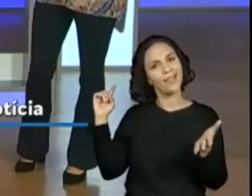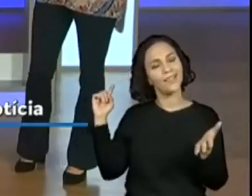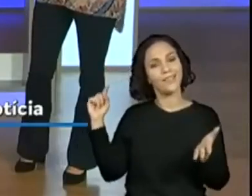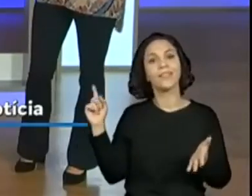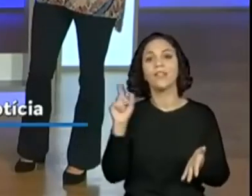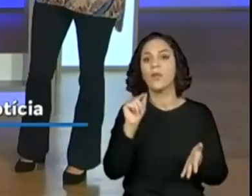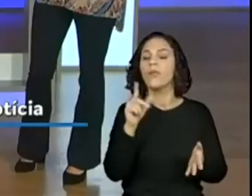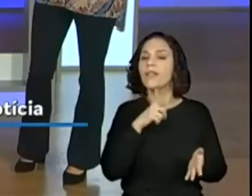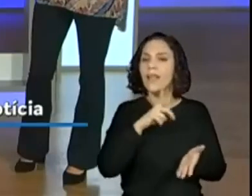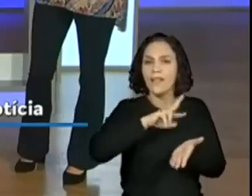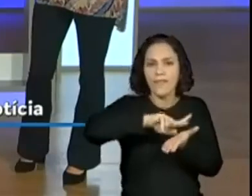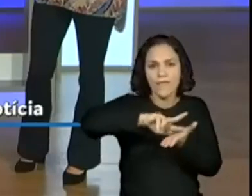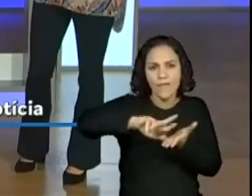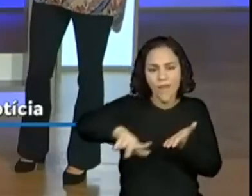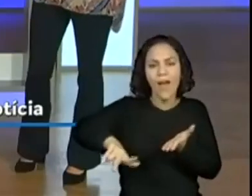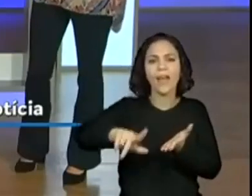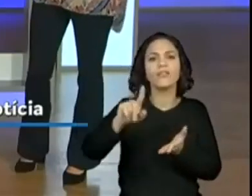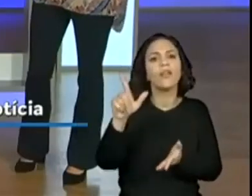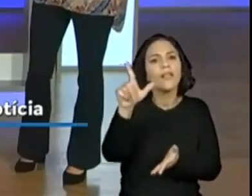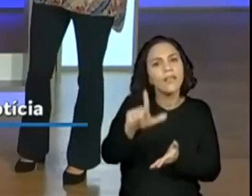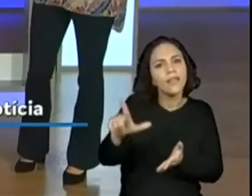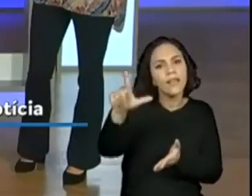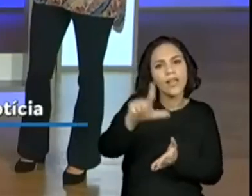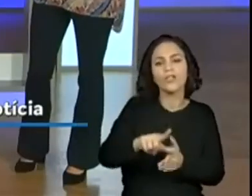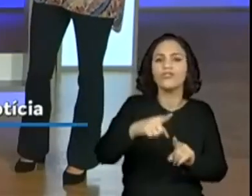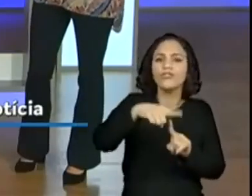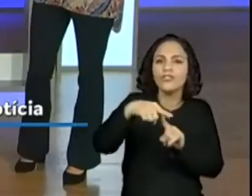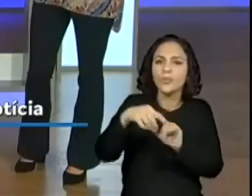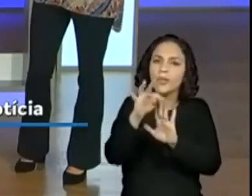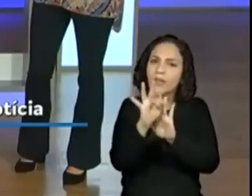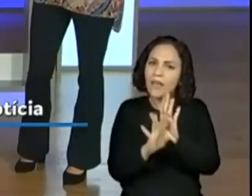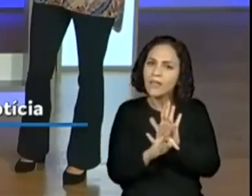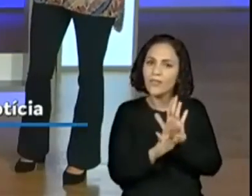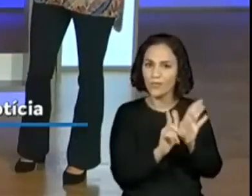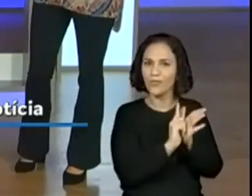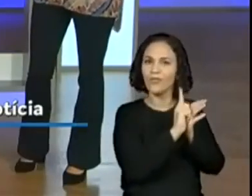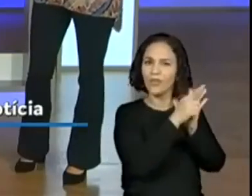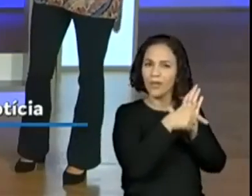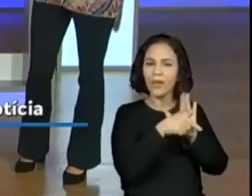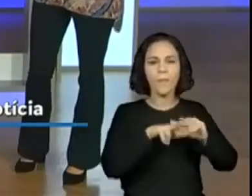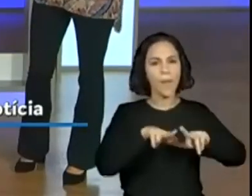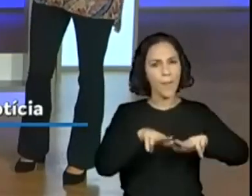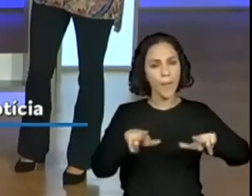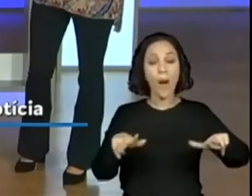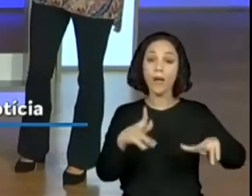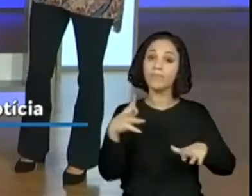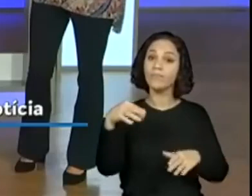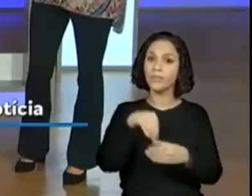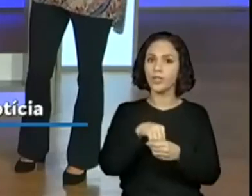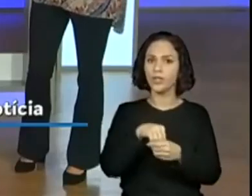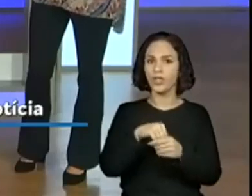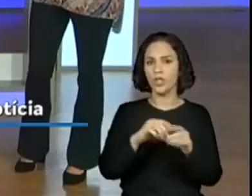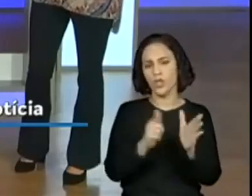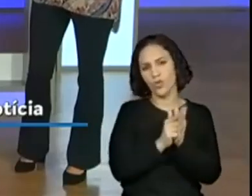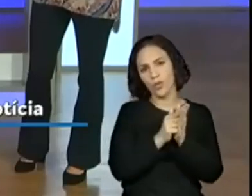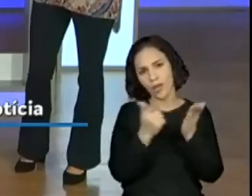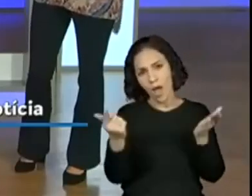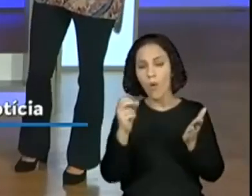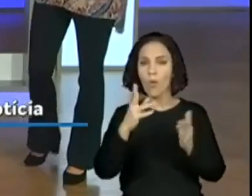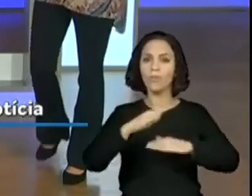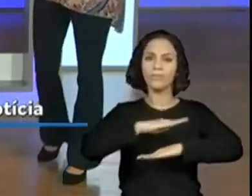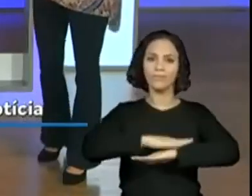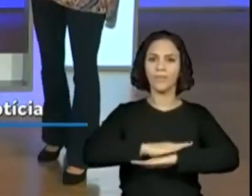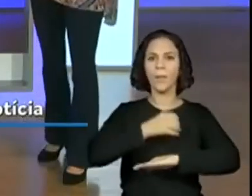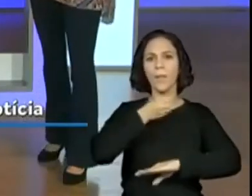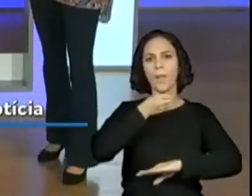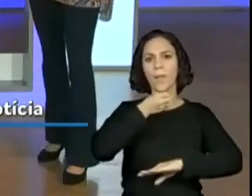São diversos gêneros literários e neste momento a gente vai usar os textos que estão ali, que estão no jornal. Mas, na verdade, essa questão do